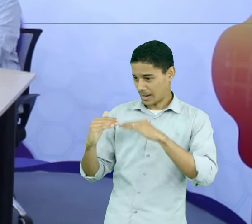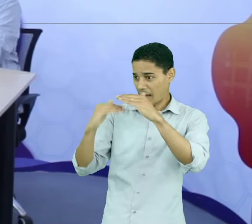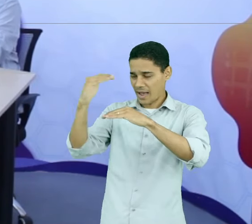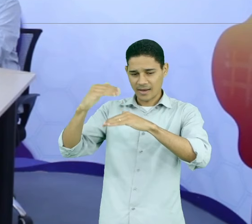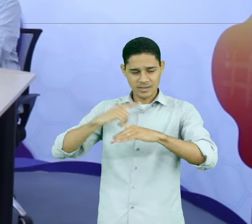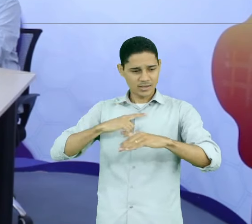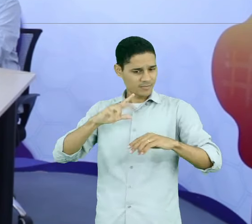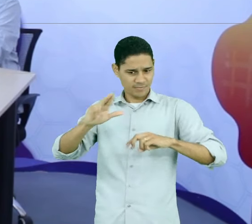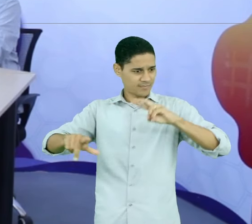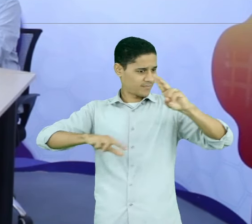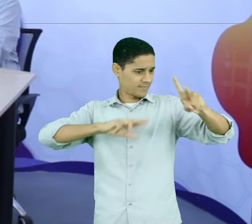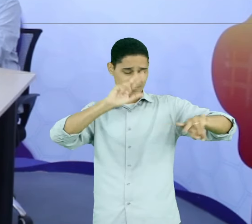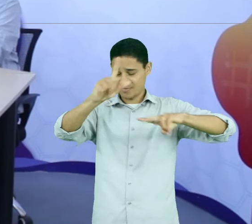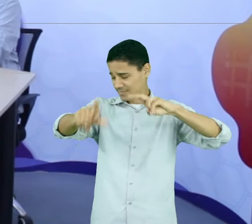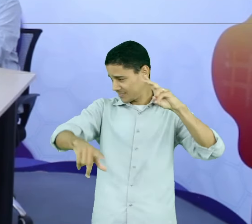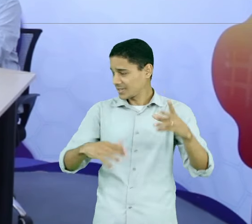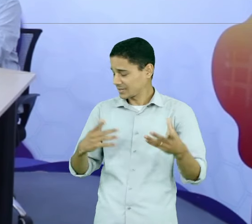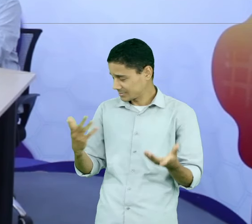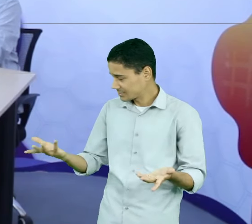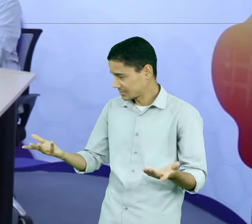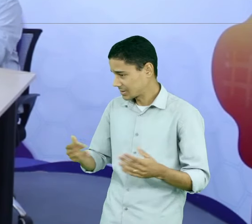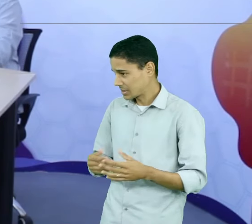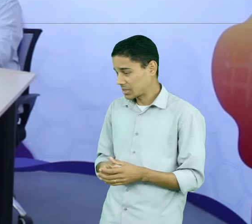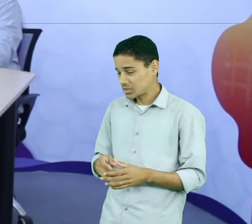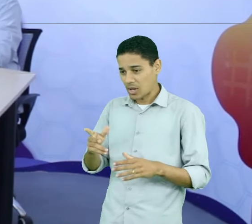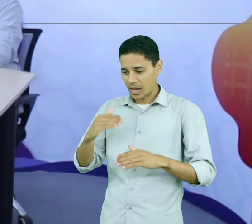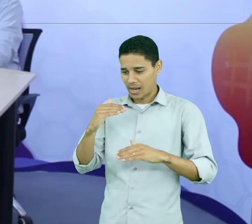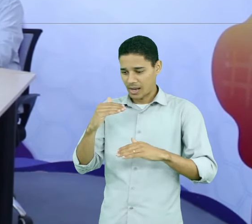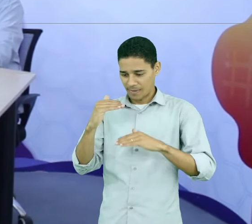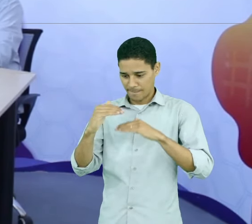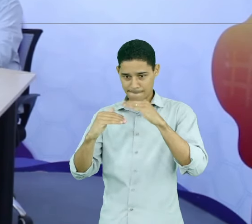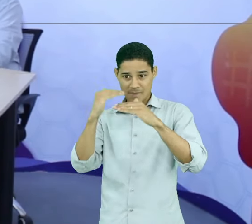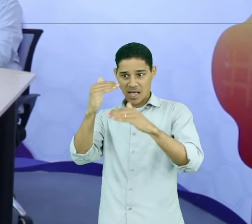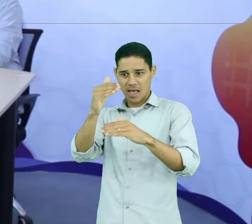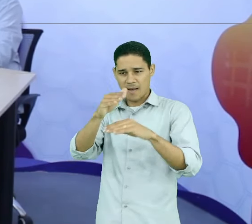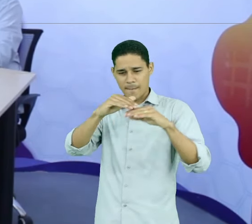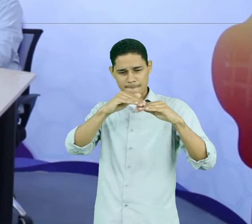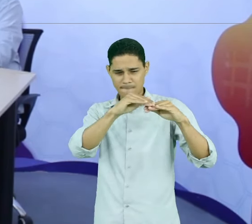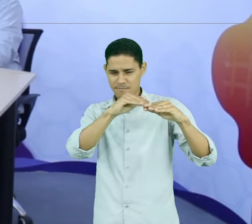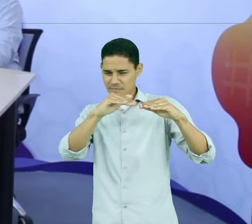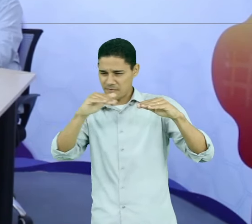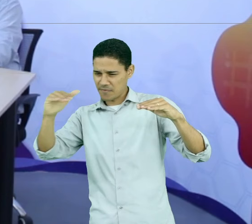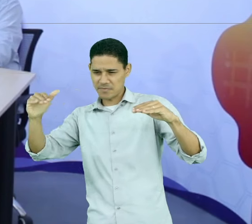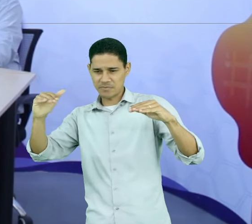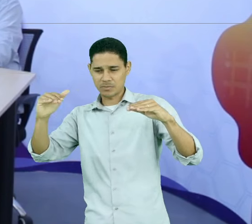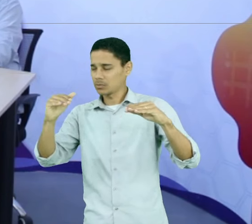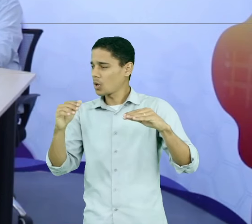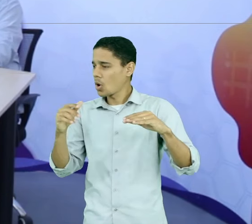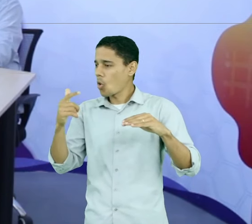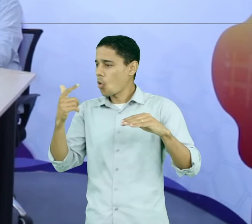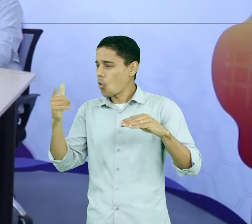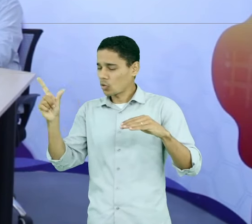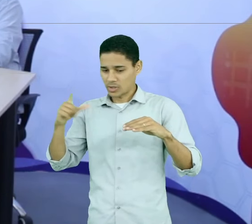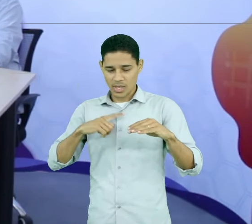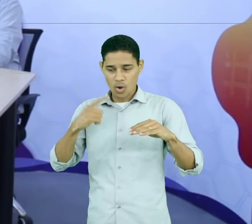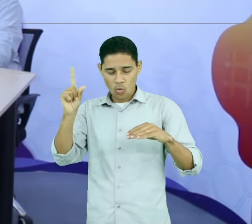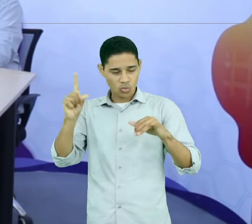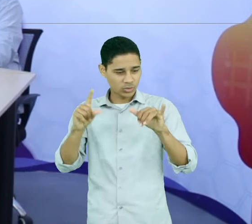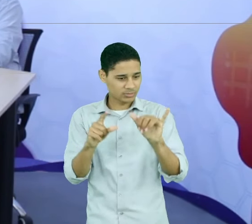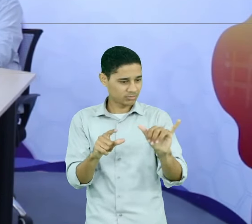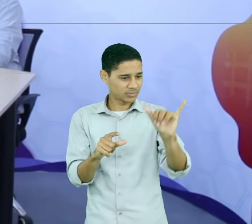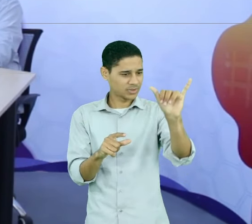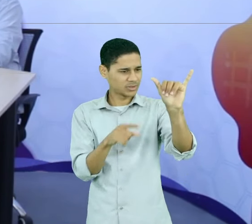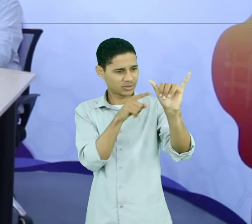tem só aquela carreira linear. A gente tem a carreira em Y, que permite isso. Eu escolhi se eu sou um